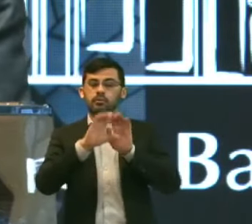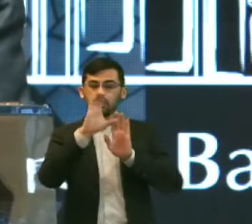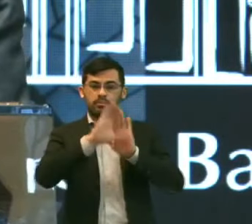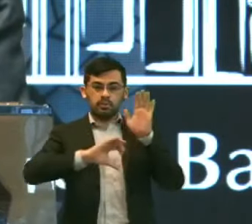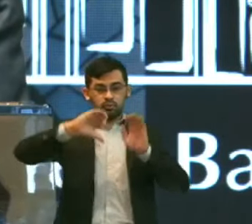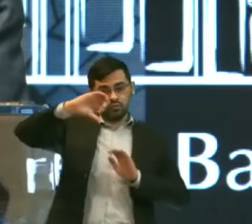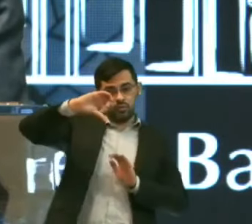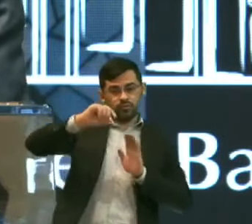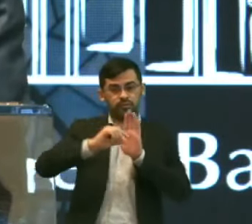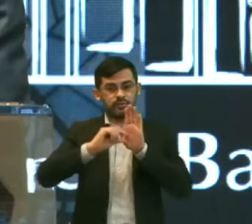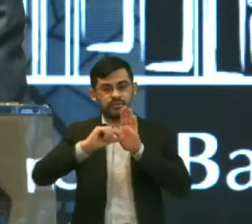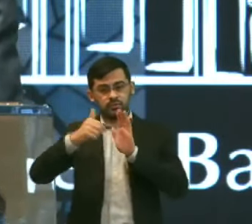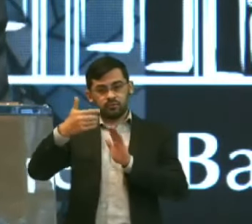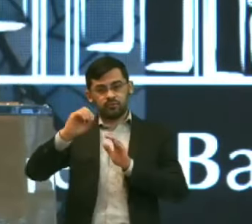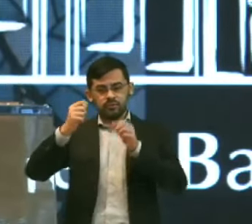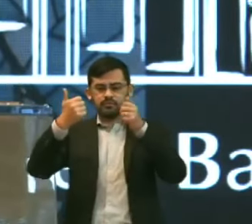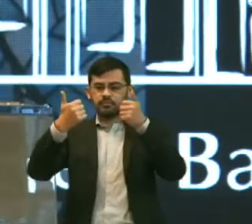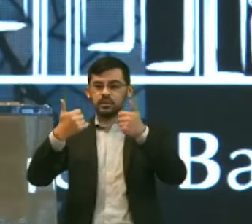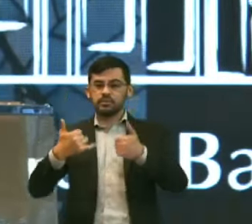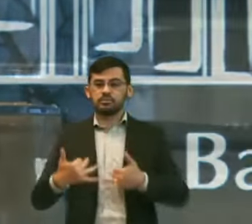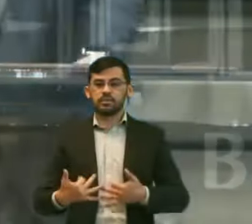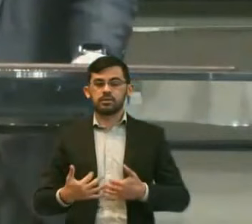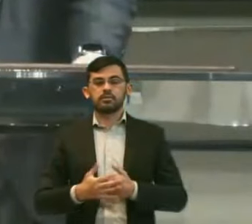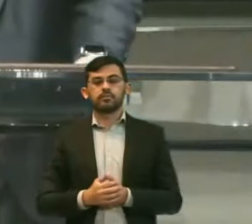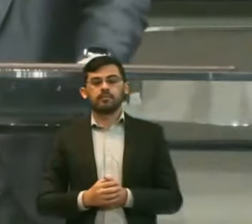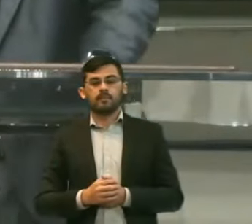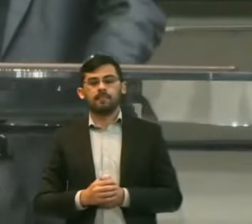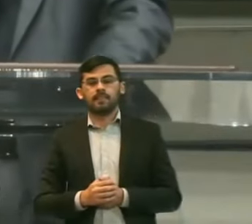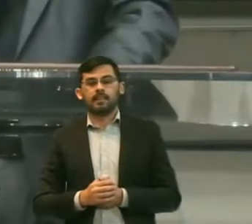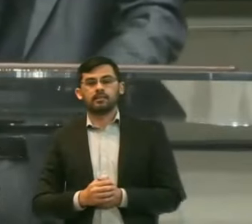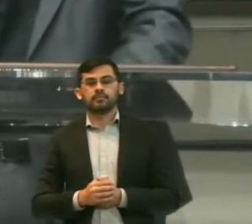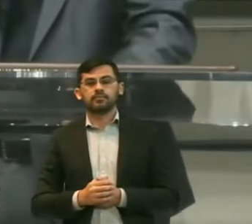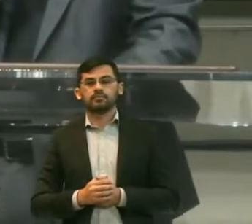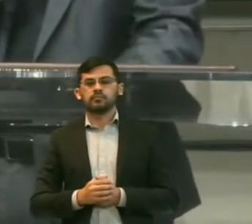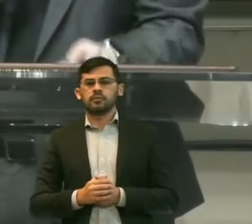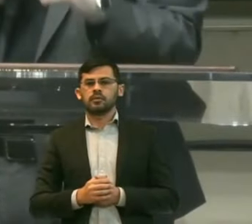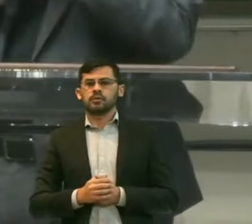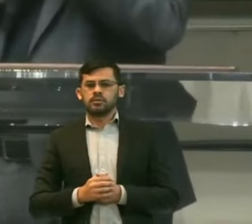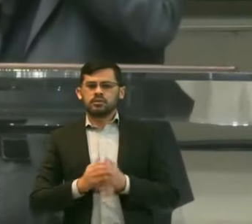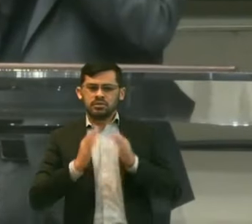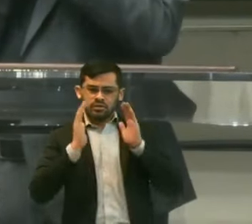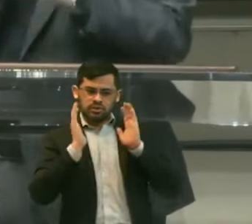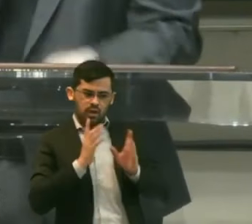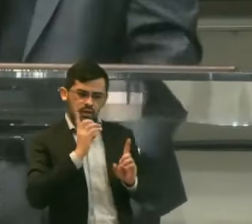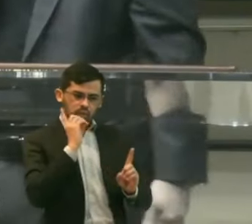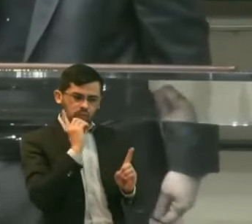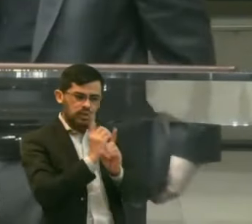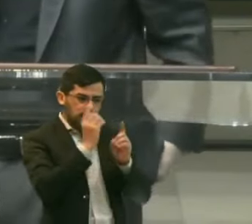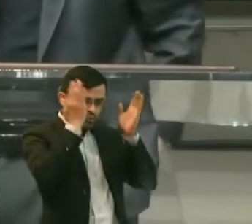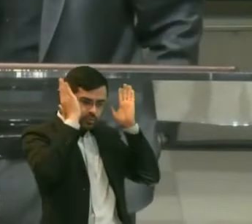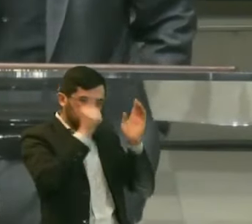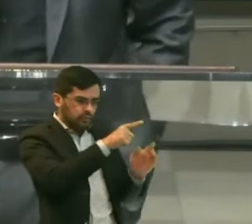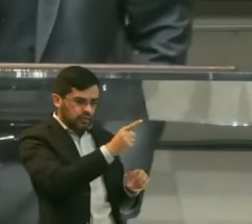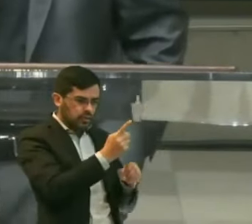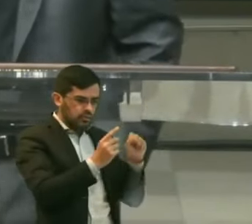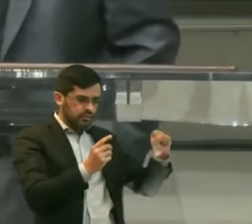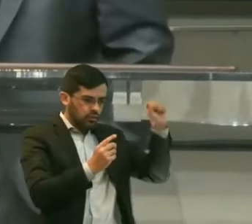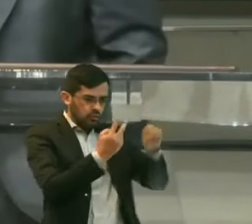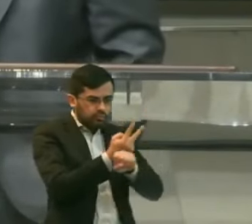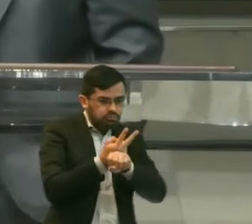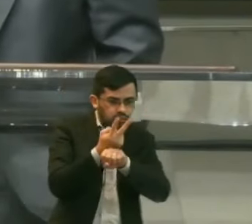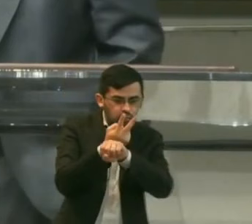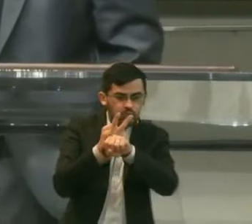9 Versículo 20 Onde diz assim Já foram achadas As jumentas Que você foi procurar